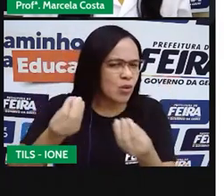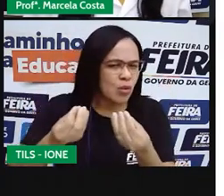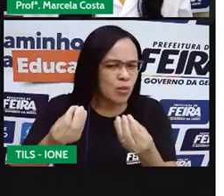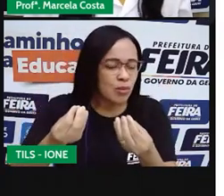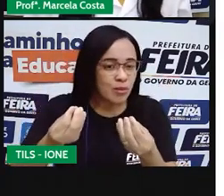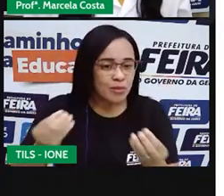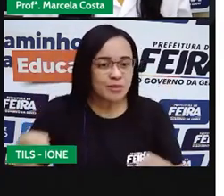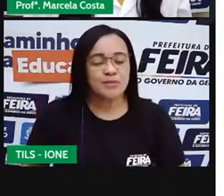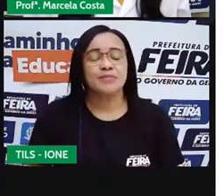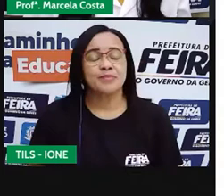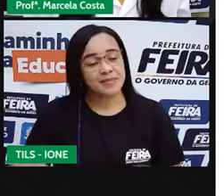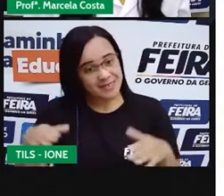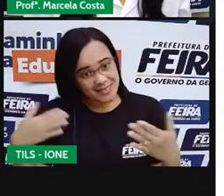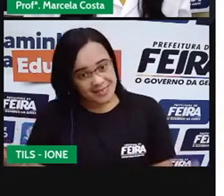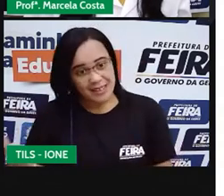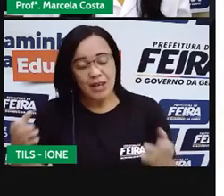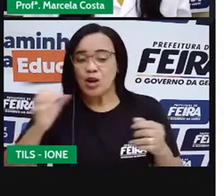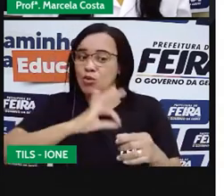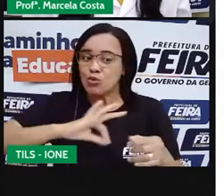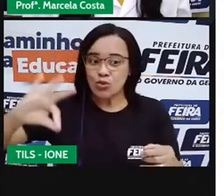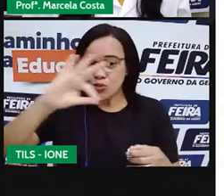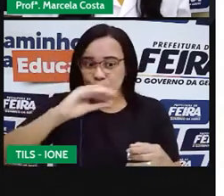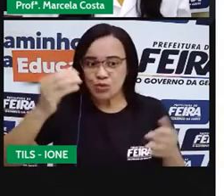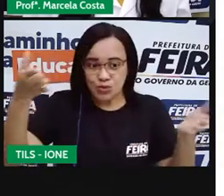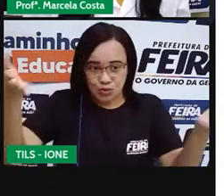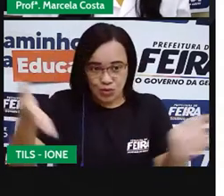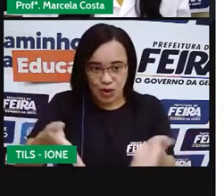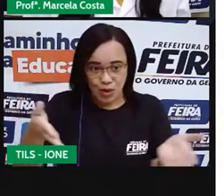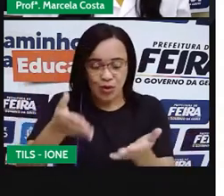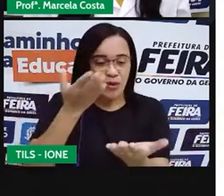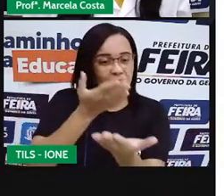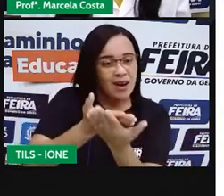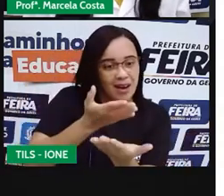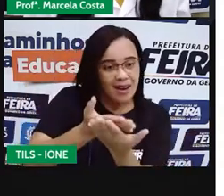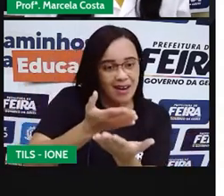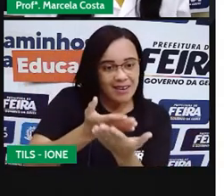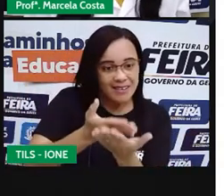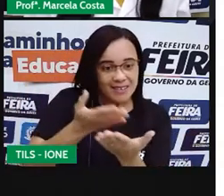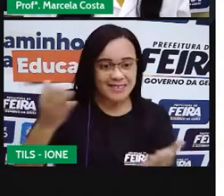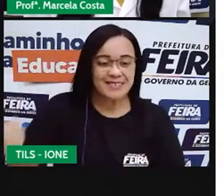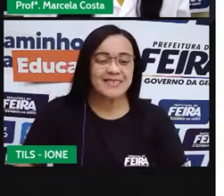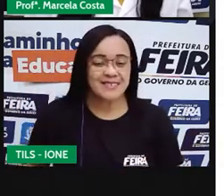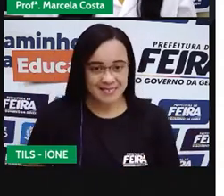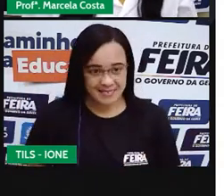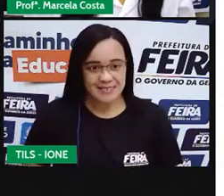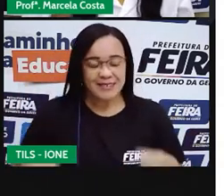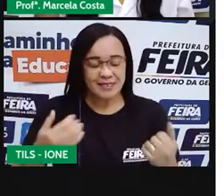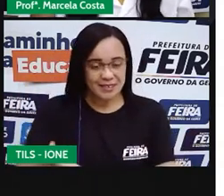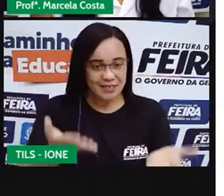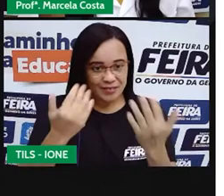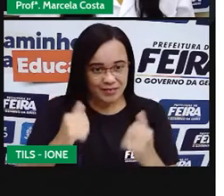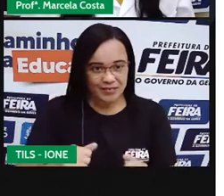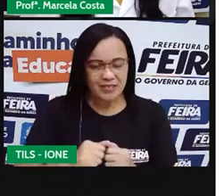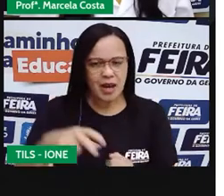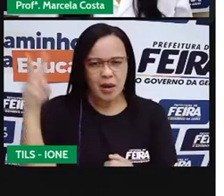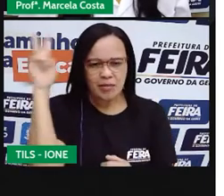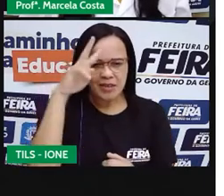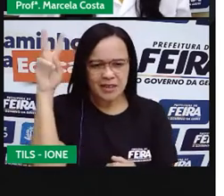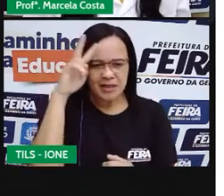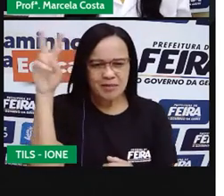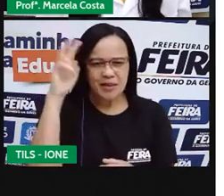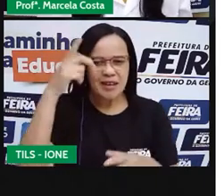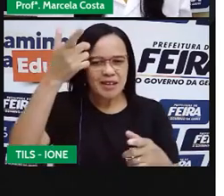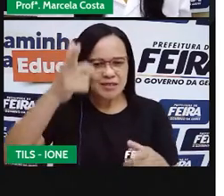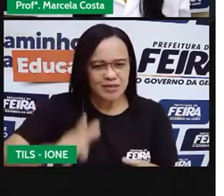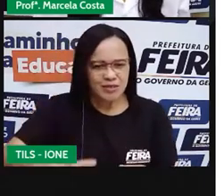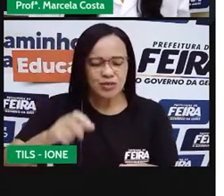Pois é, a gente vai ver tudo isso durante essa aula de hoje. Então, vamos aqui relembrar o nome de